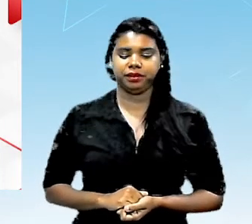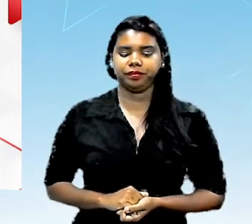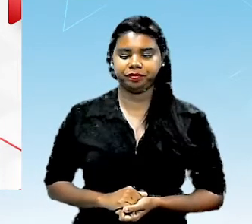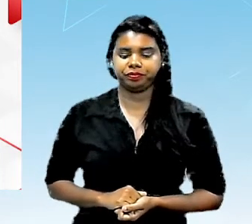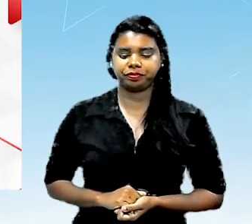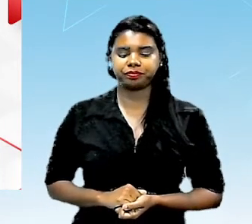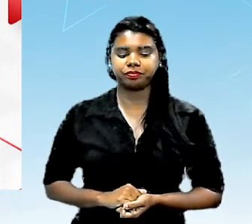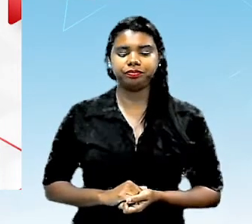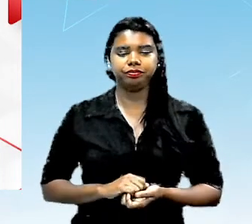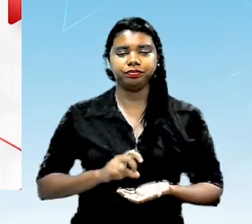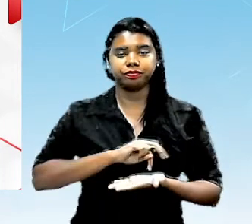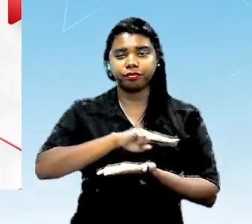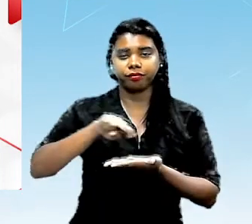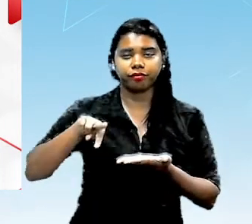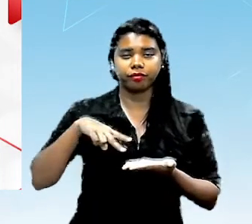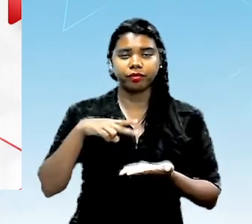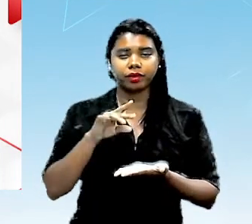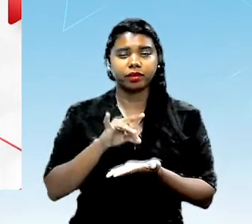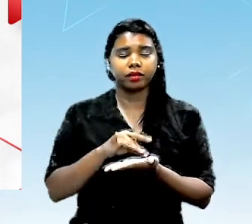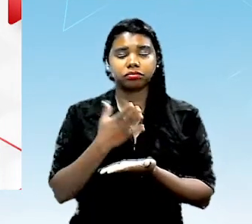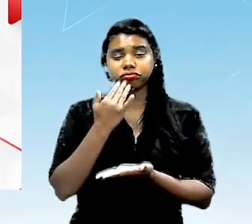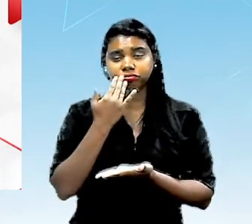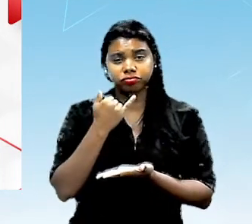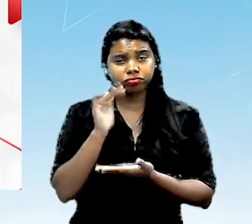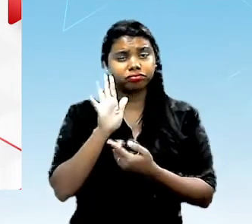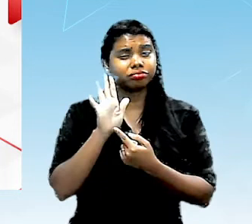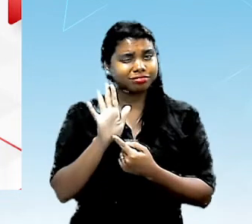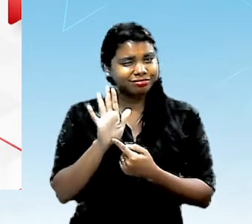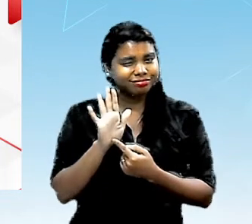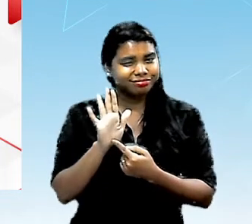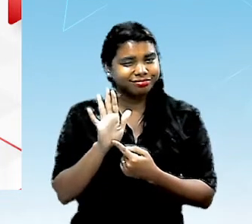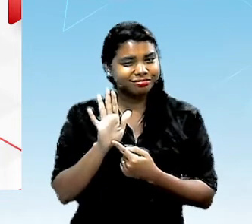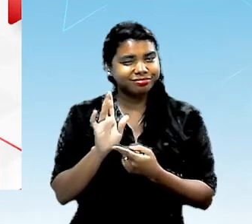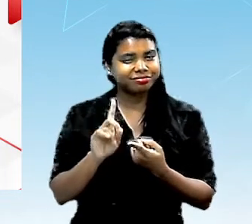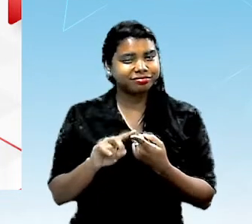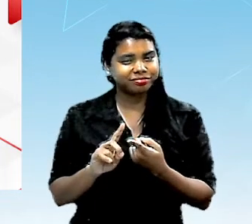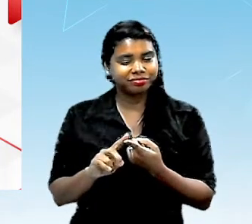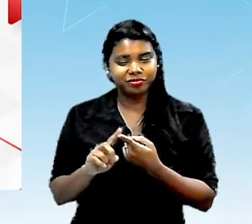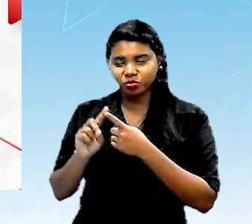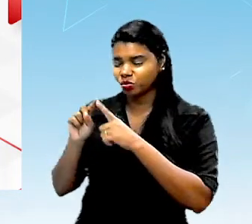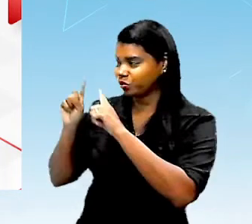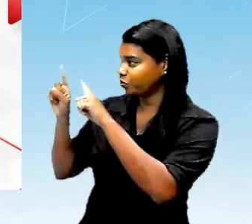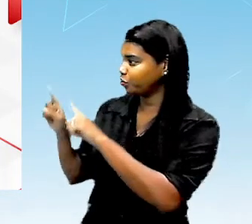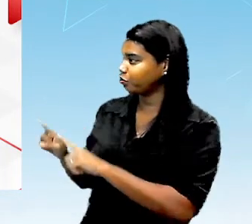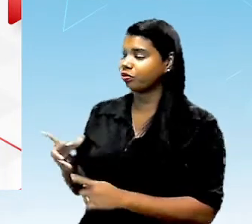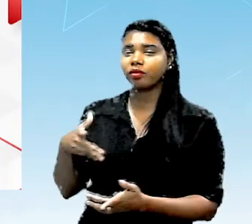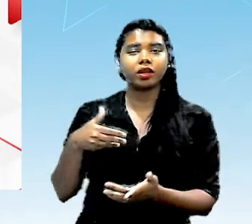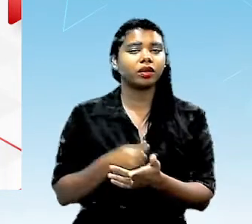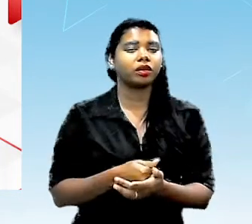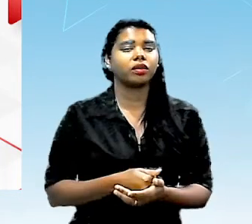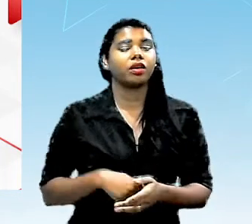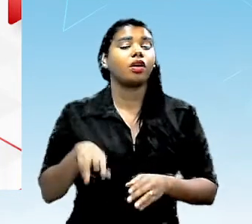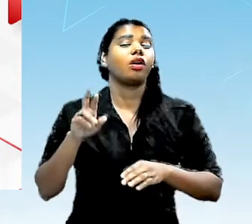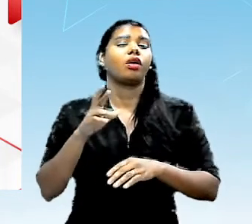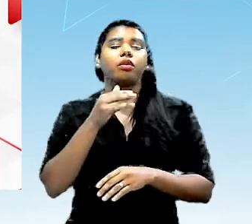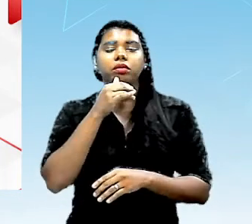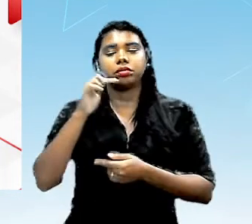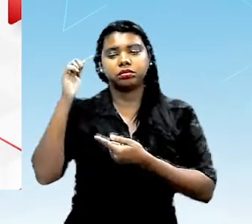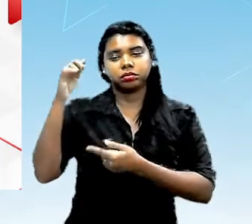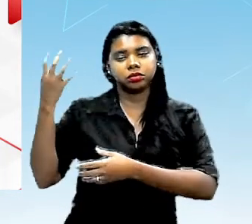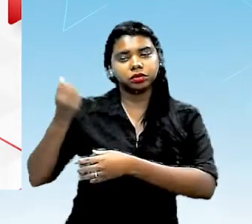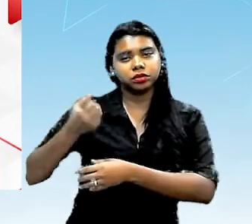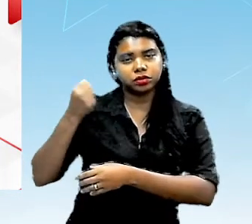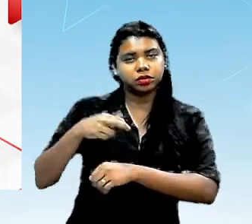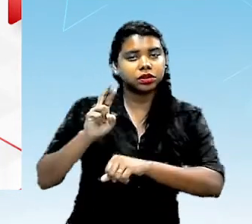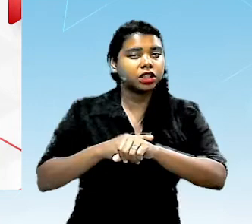outros sais minerais de acordo com o tipo de alimento também aparece então quando a gente compra aí um achocolatado quando a